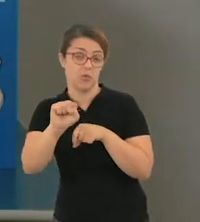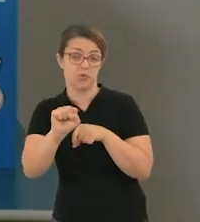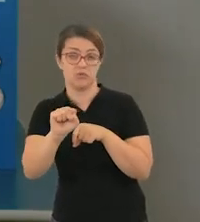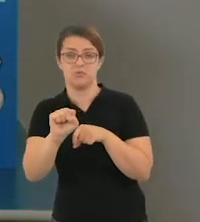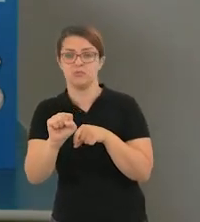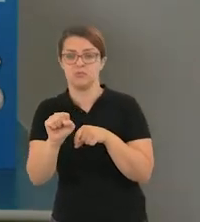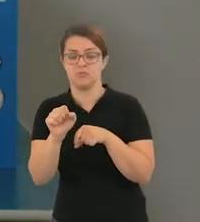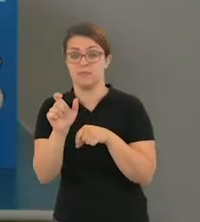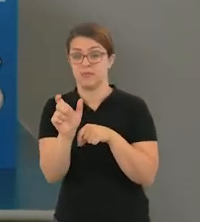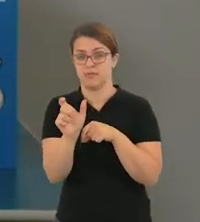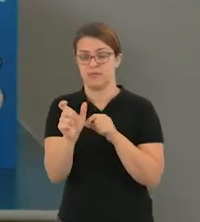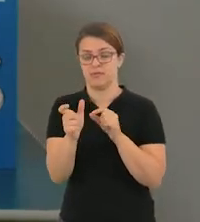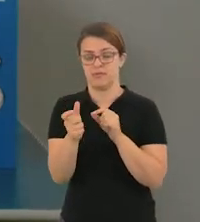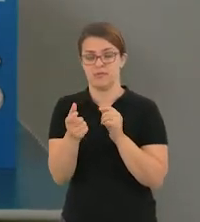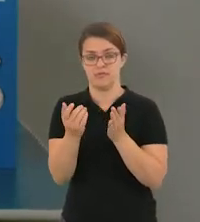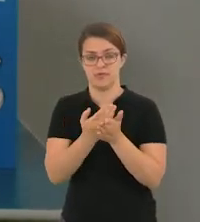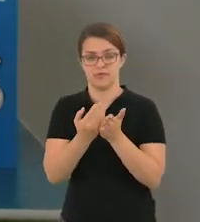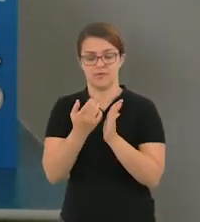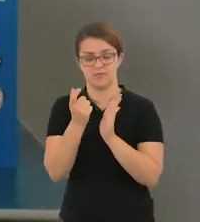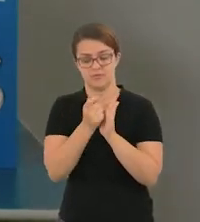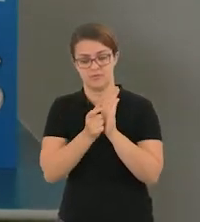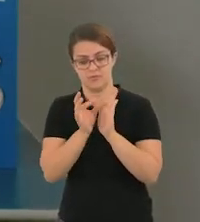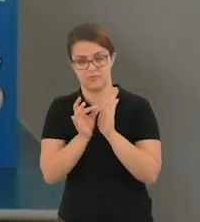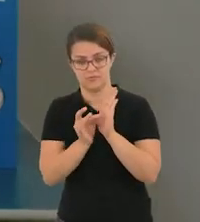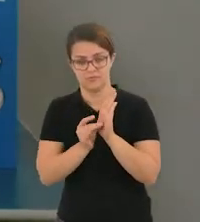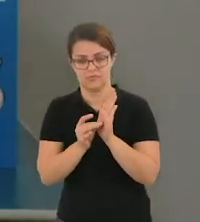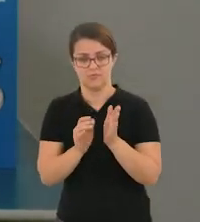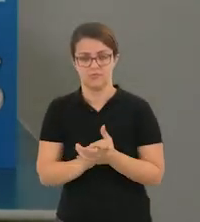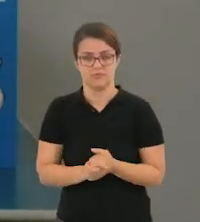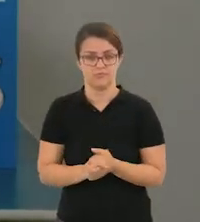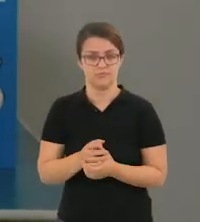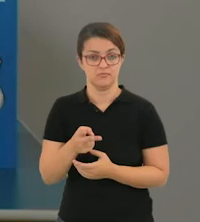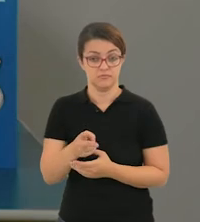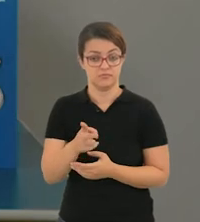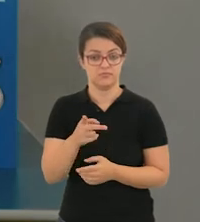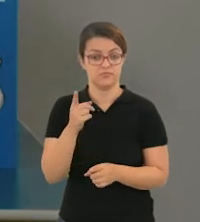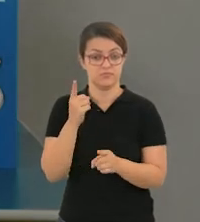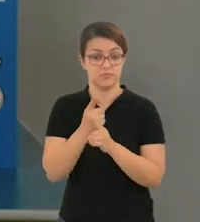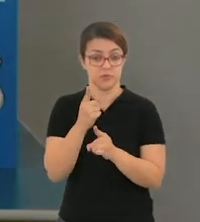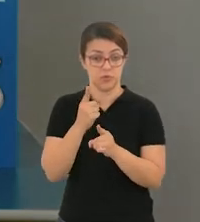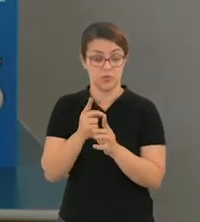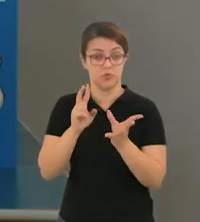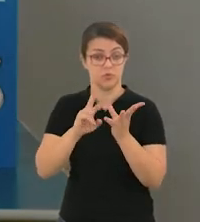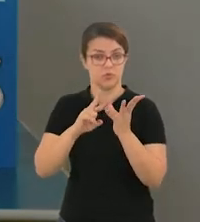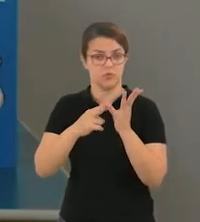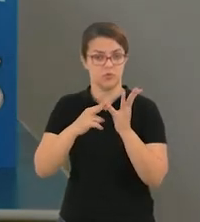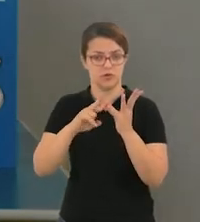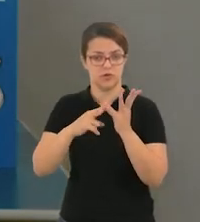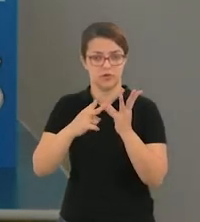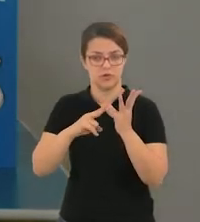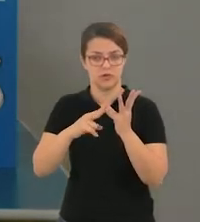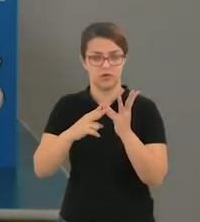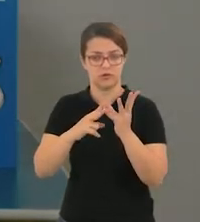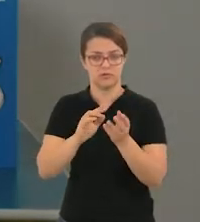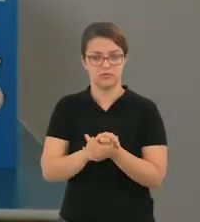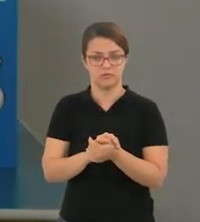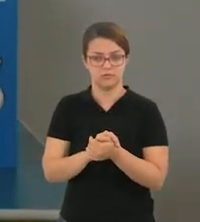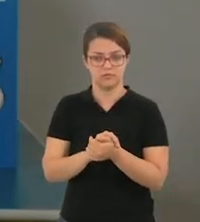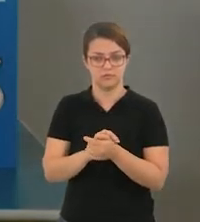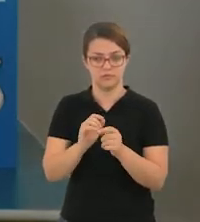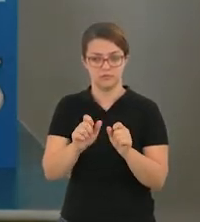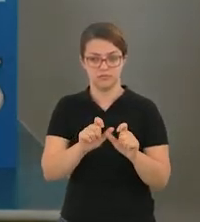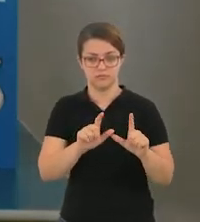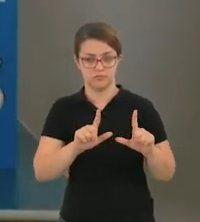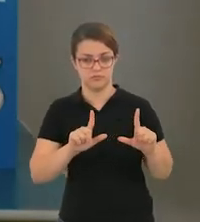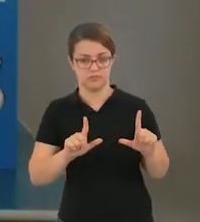A segunda atividade na língua portuguesa para o termo 1, ainda trabalhando com o encontro vocálico, vocês irão encontrar no